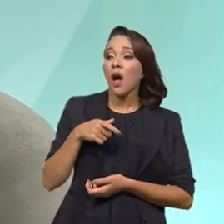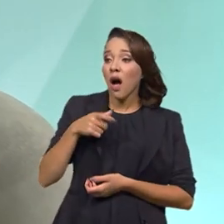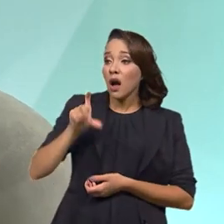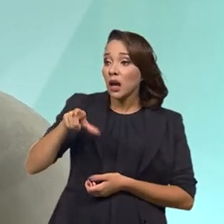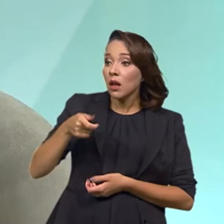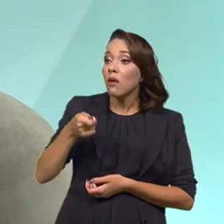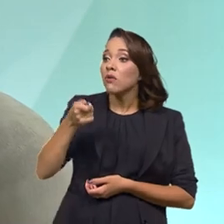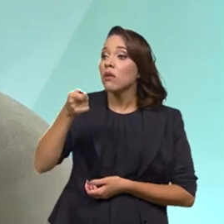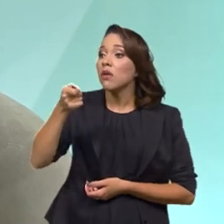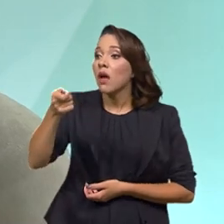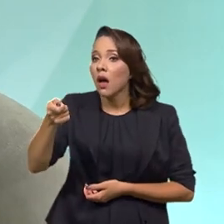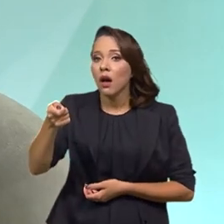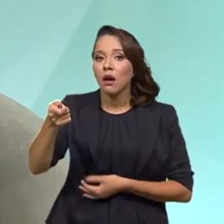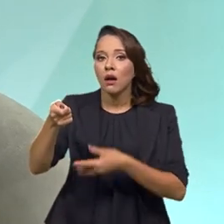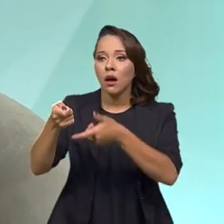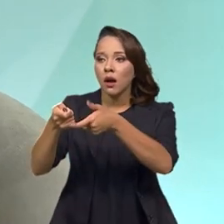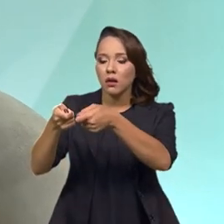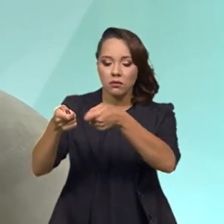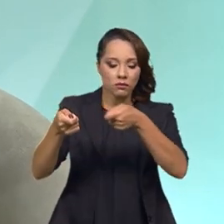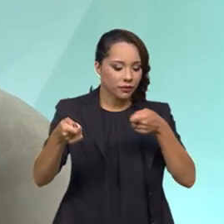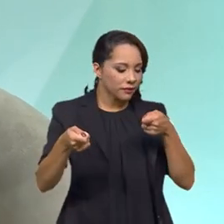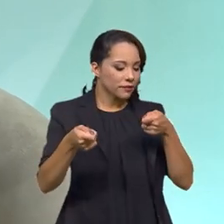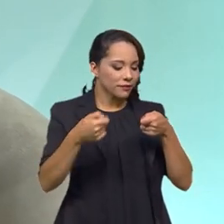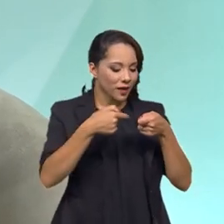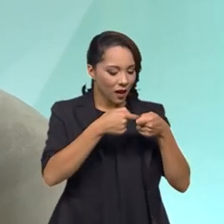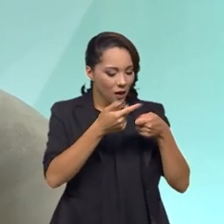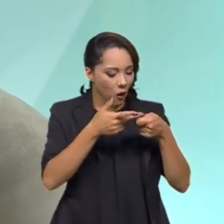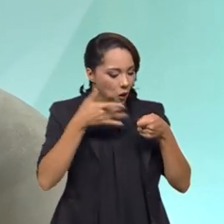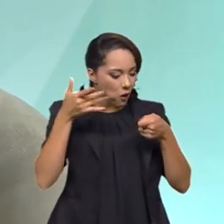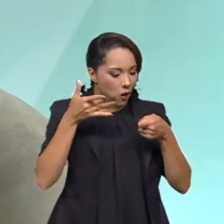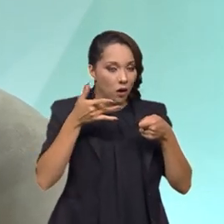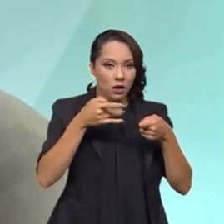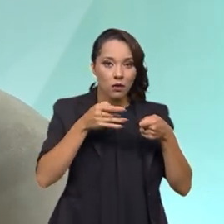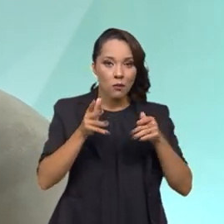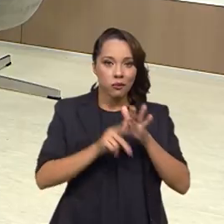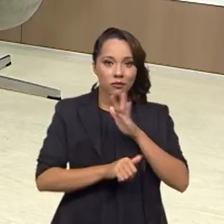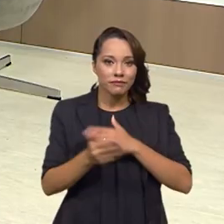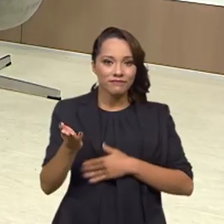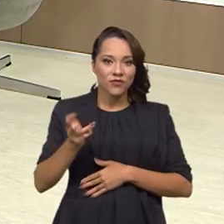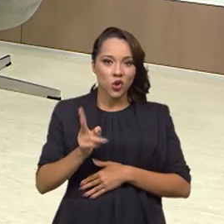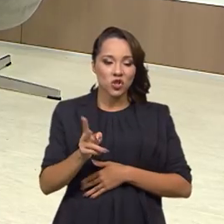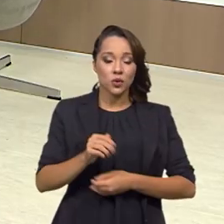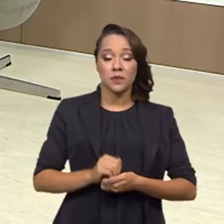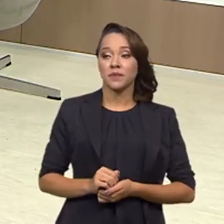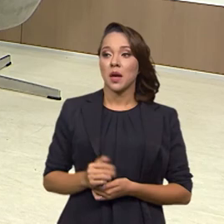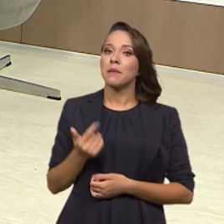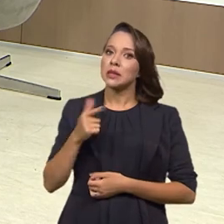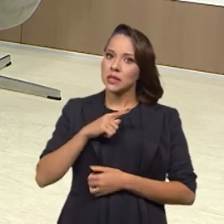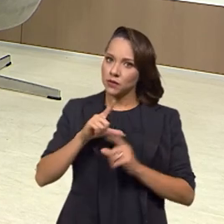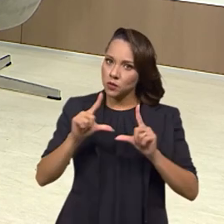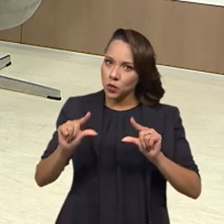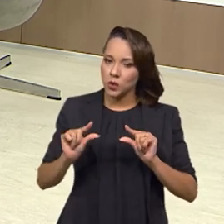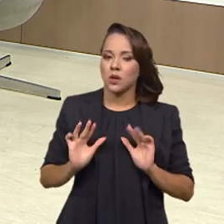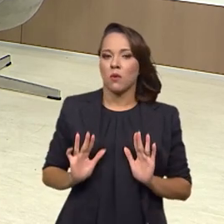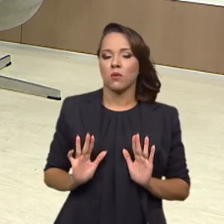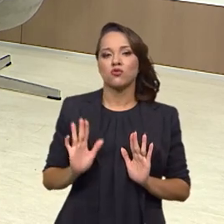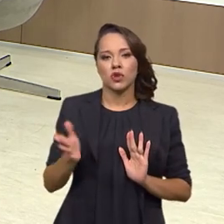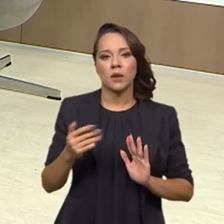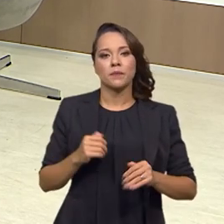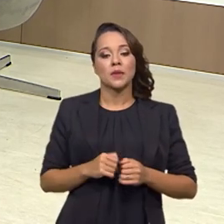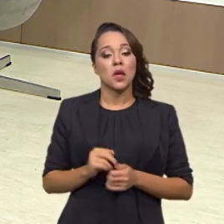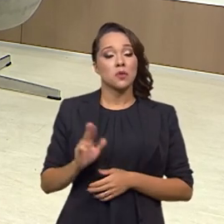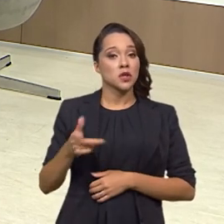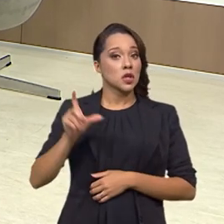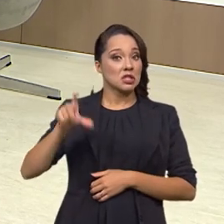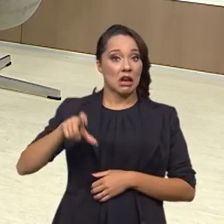fornecendo o cartão e daí é aplicado o golpe. Isso ainda permanece um pouco. Mas já houve uma diminuição, não só na questão